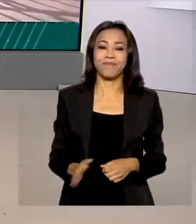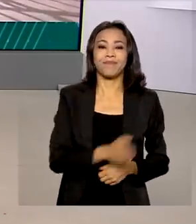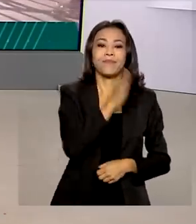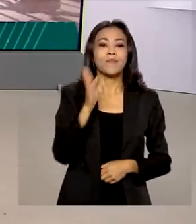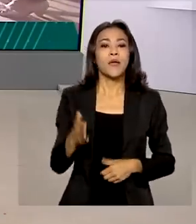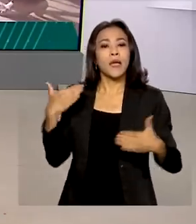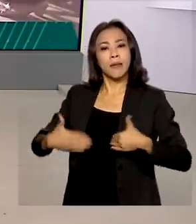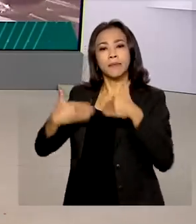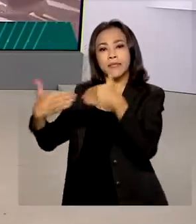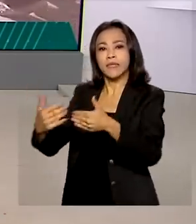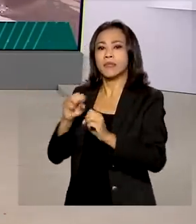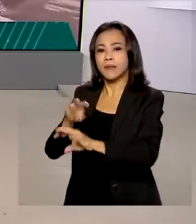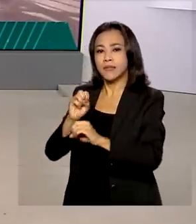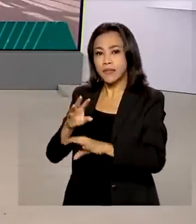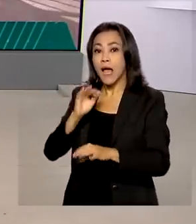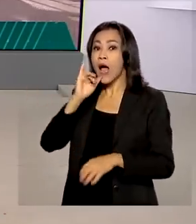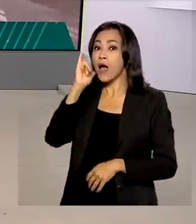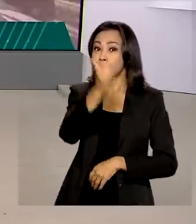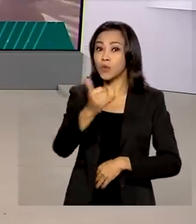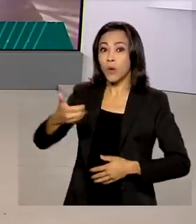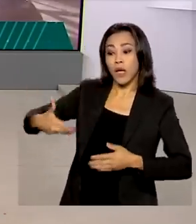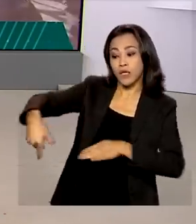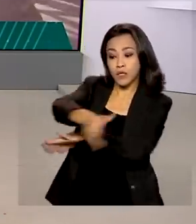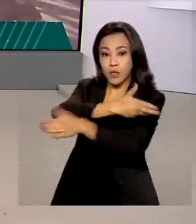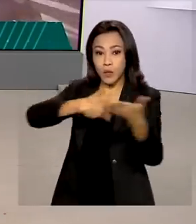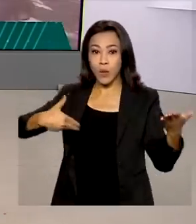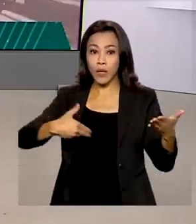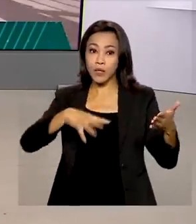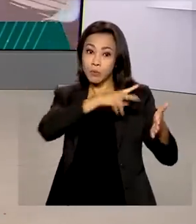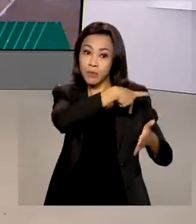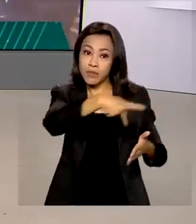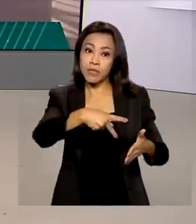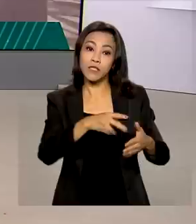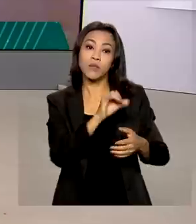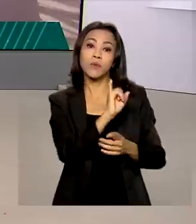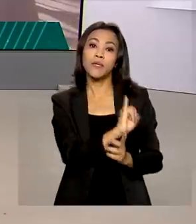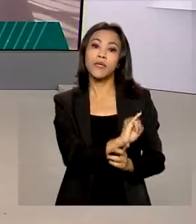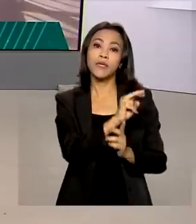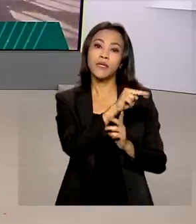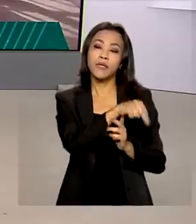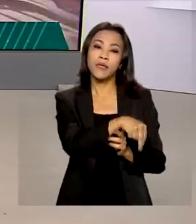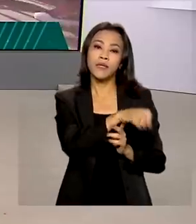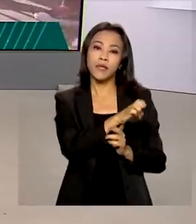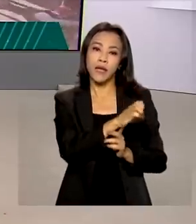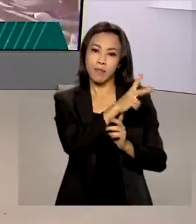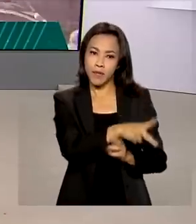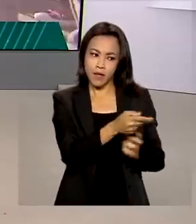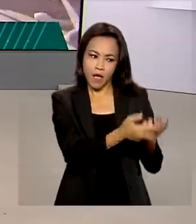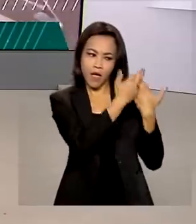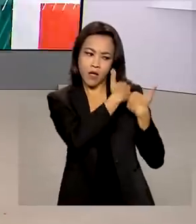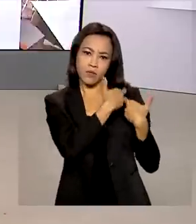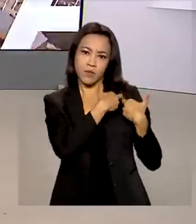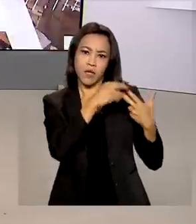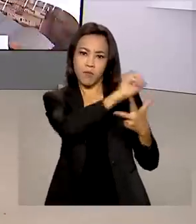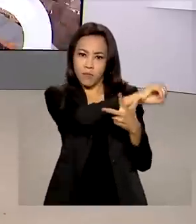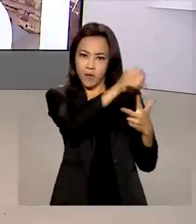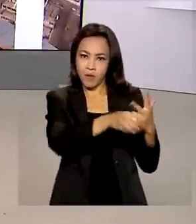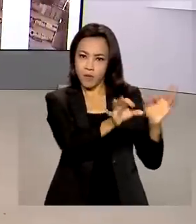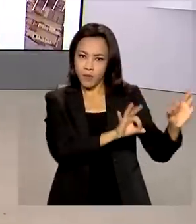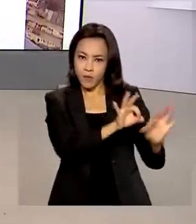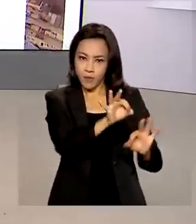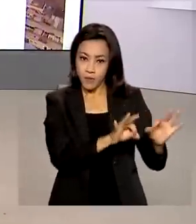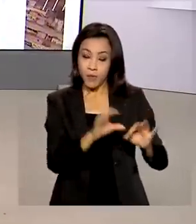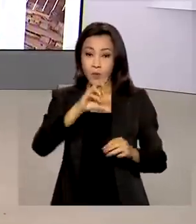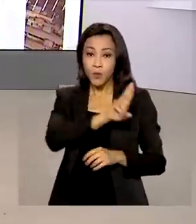Educação anunciou a troca na presidência do INEP, o instituto responsável pelo Enem. Carlos Moreno assume de forma interina a